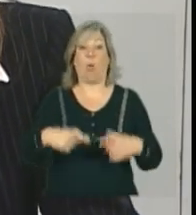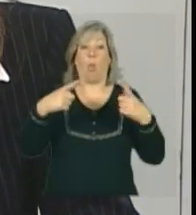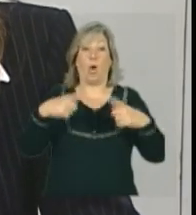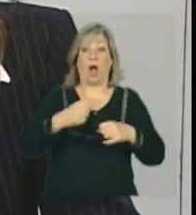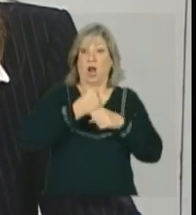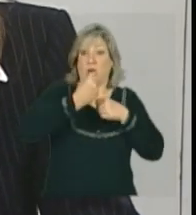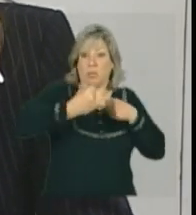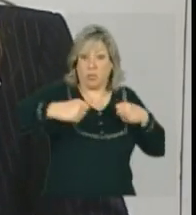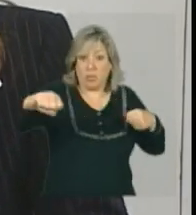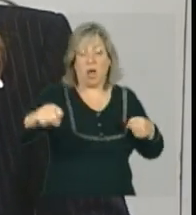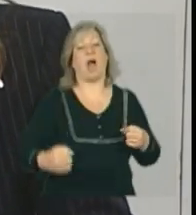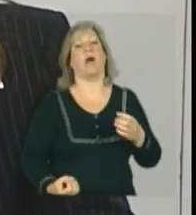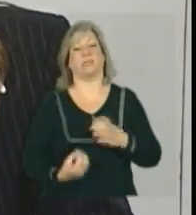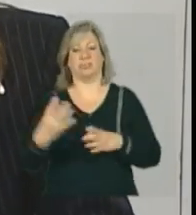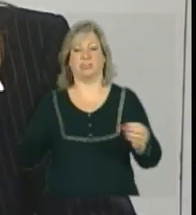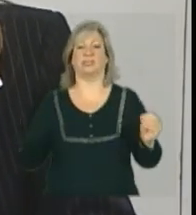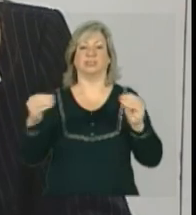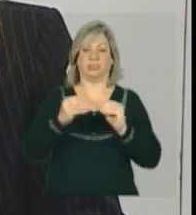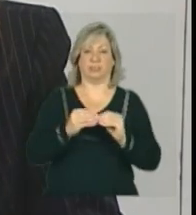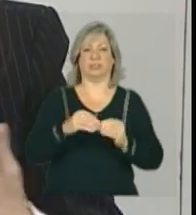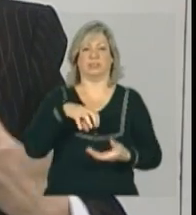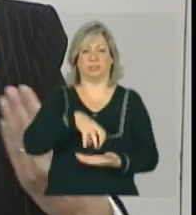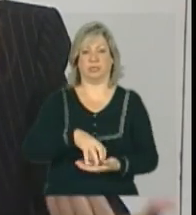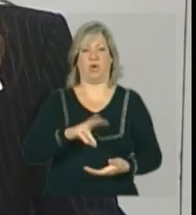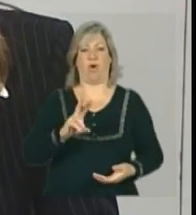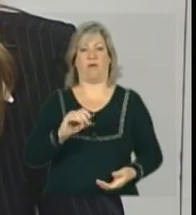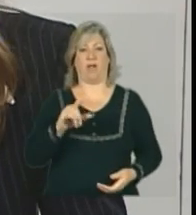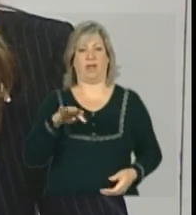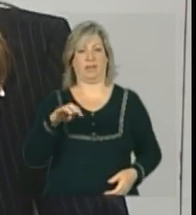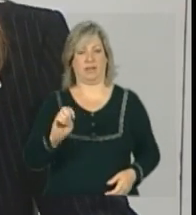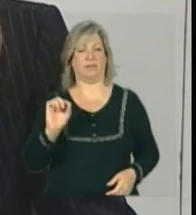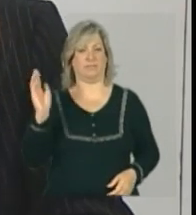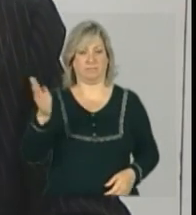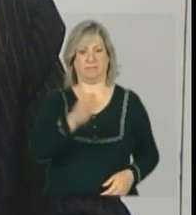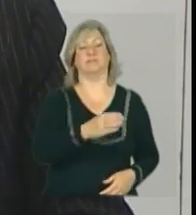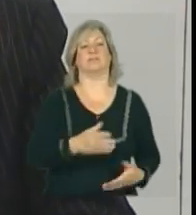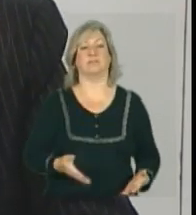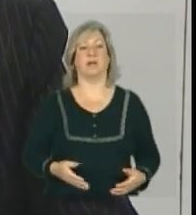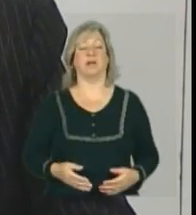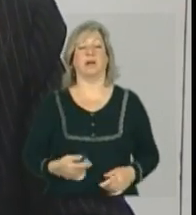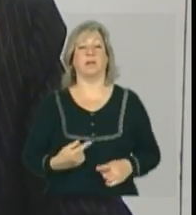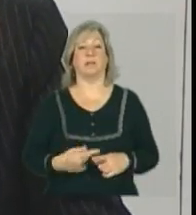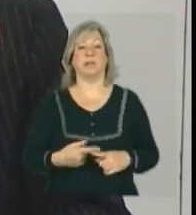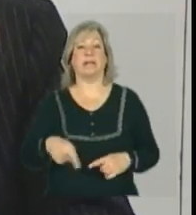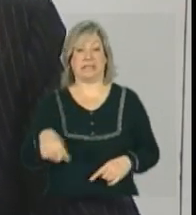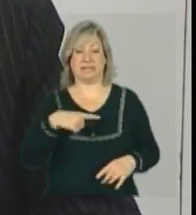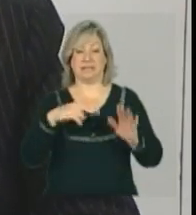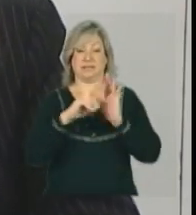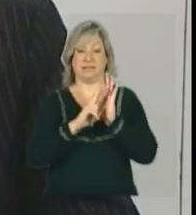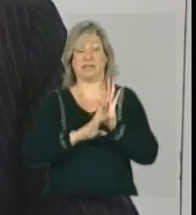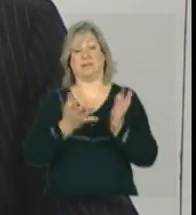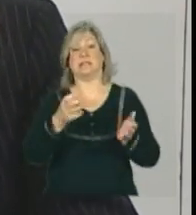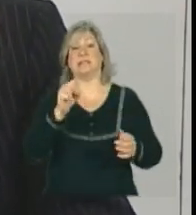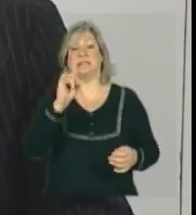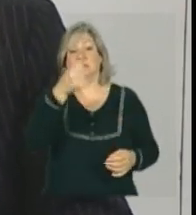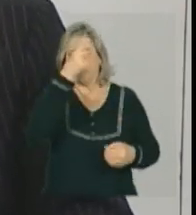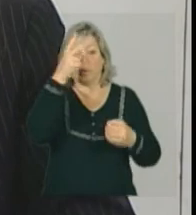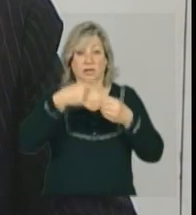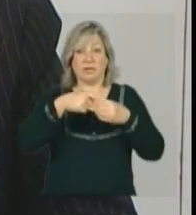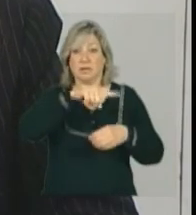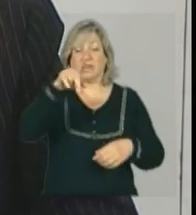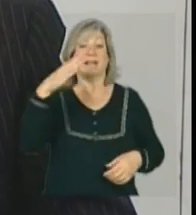expansão de equipe volante. Mas é claro que essa é uma estratégia prevista na tipificação nacional de serviços. Se o município entender a